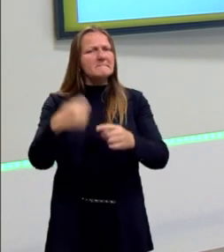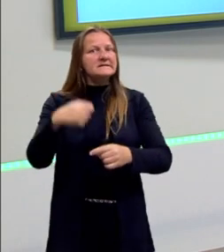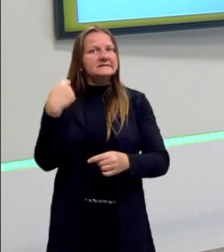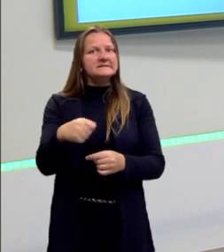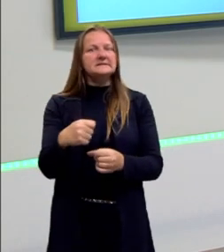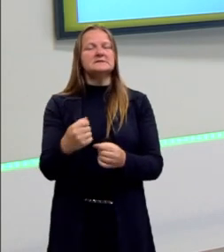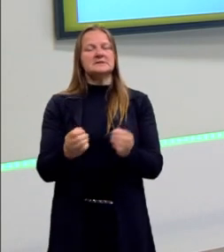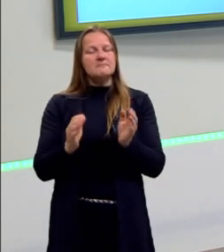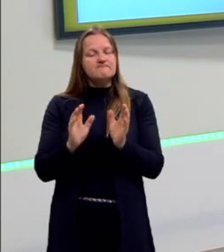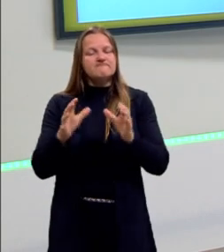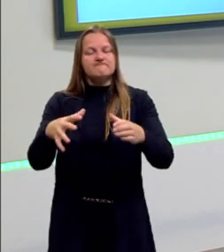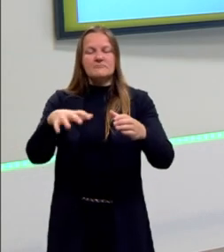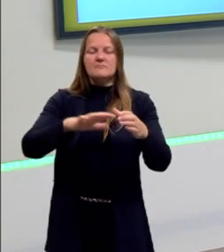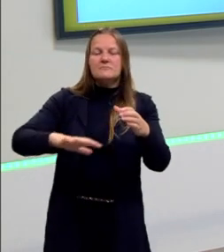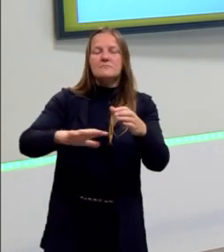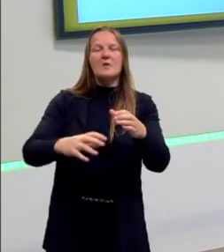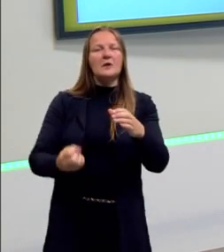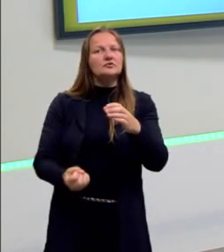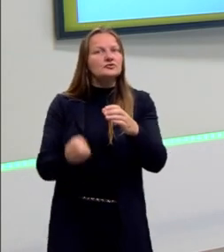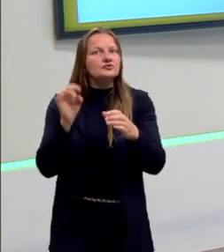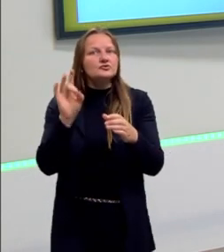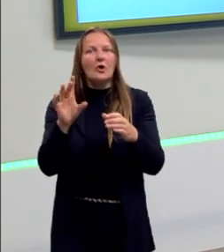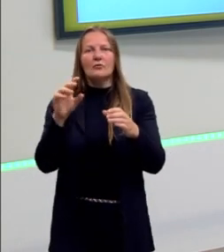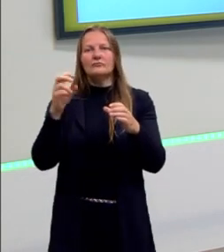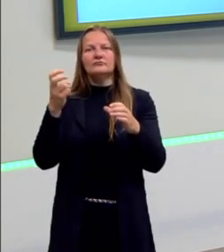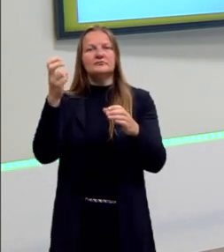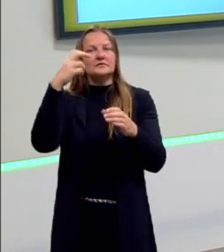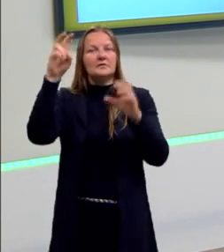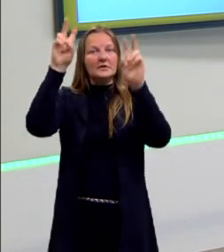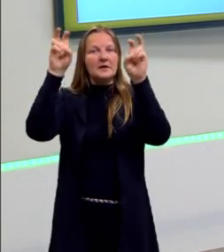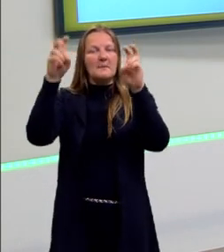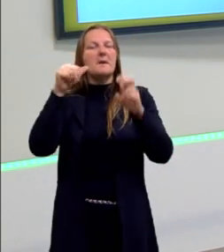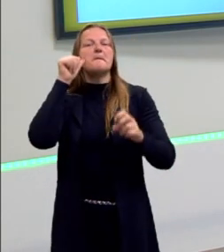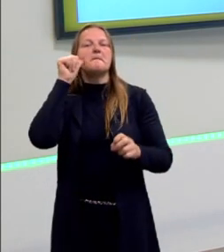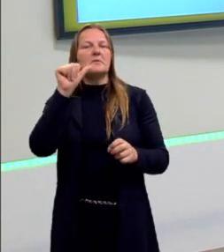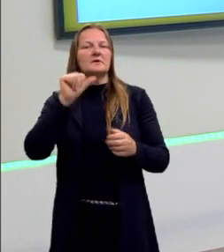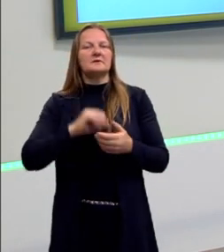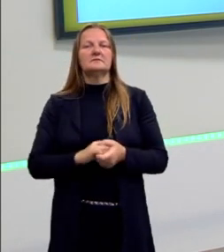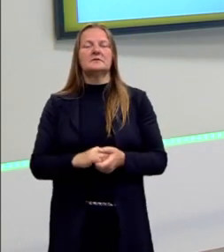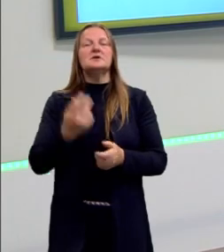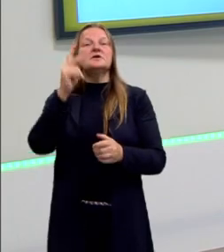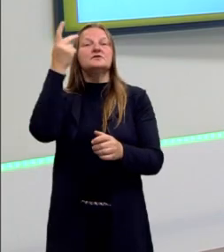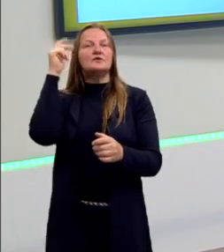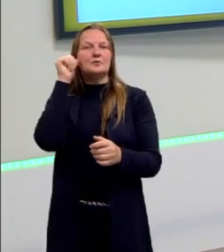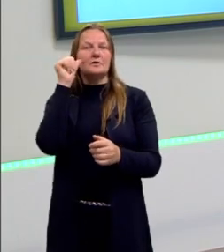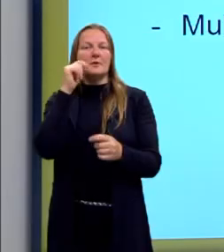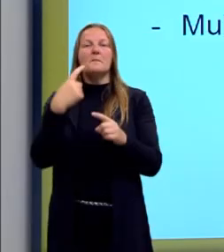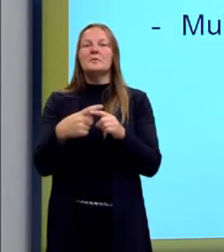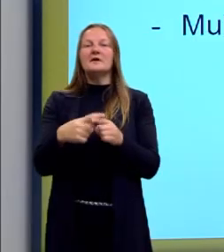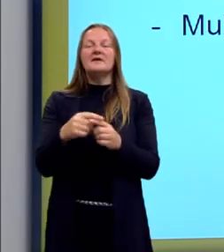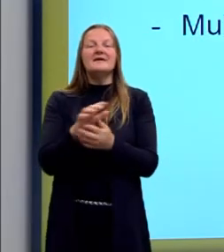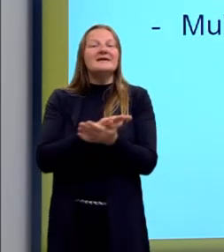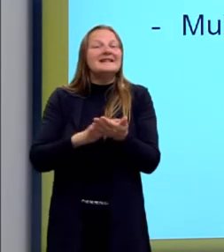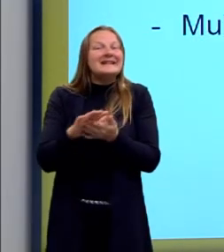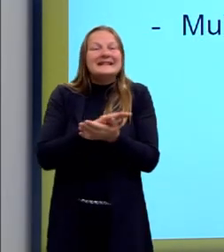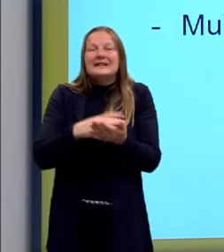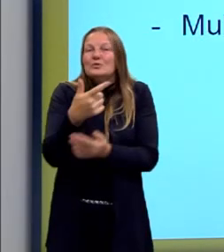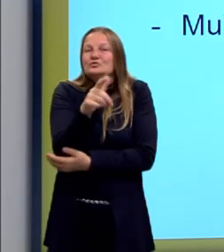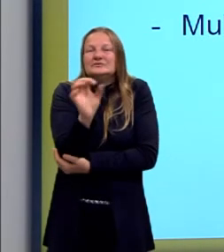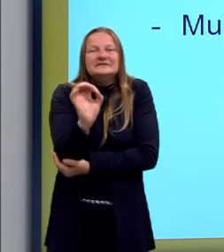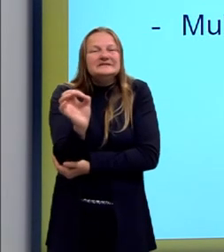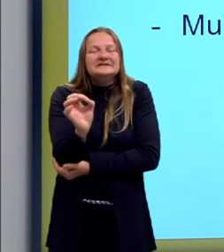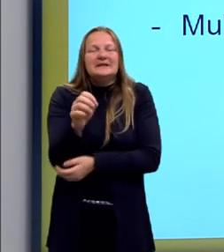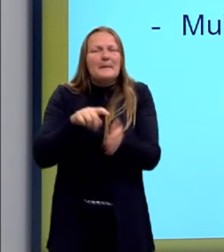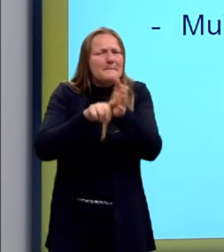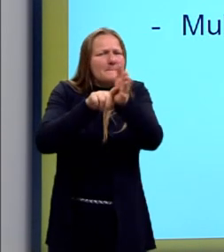ó, a gente vai ter que criar um campo para falar só sobre isso, né? E por que, então, uma história das mulheres? Porque não se falava, não se